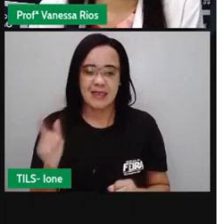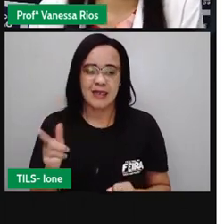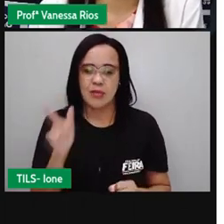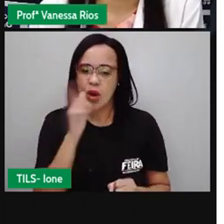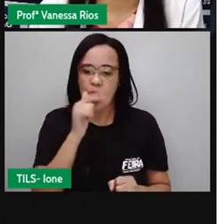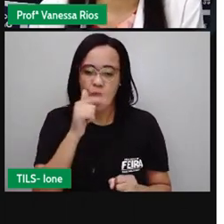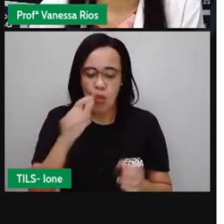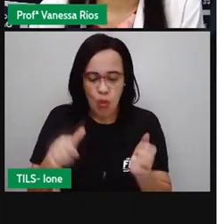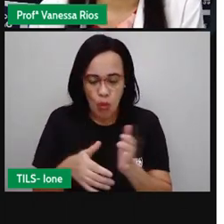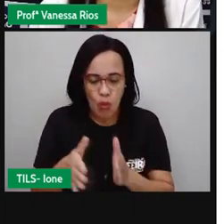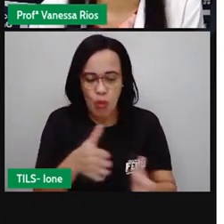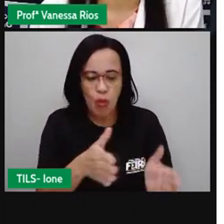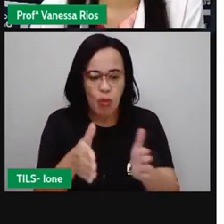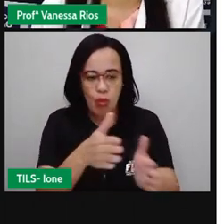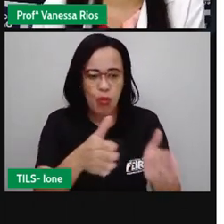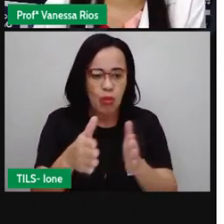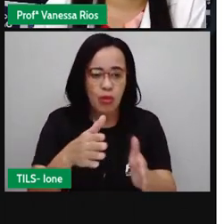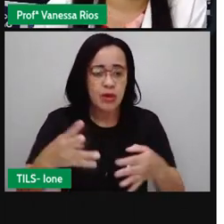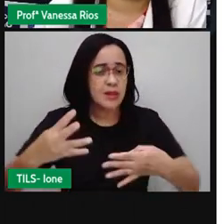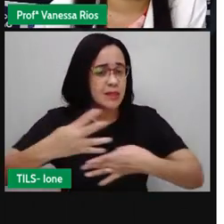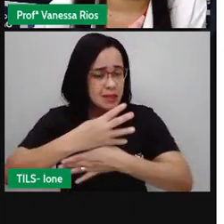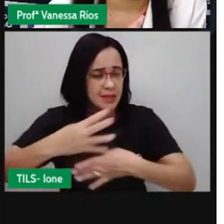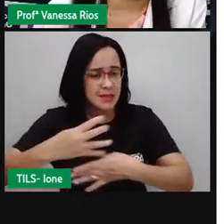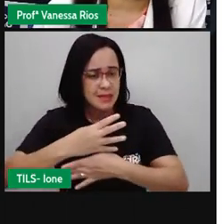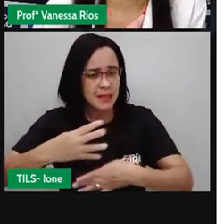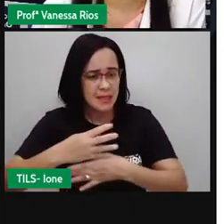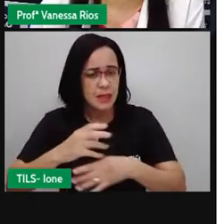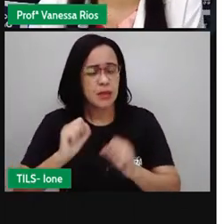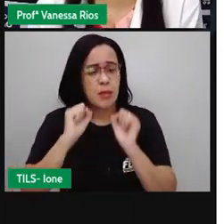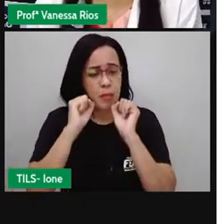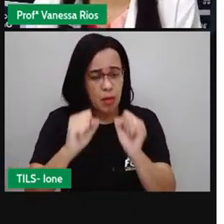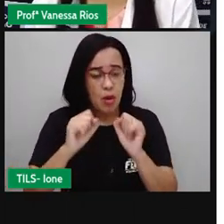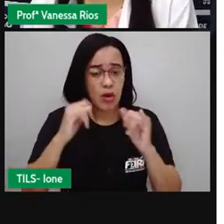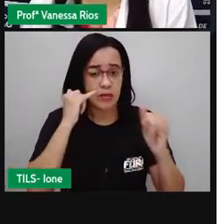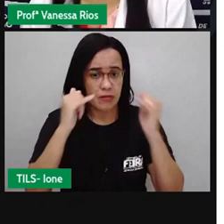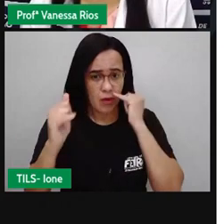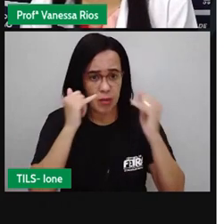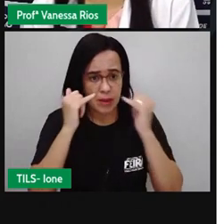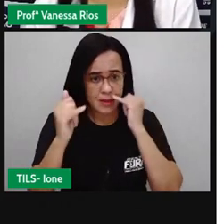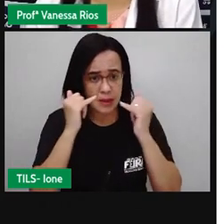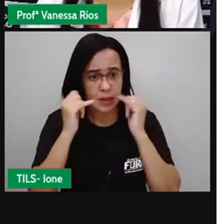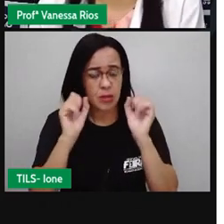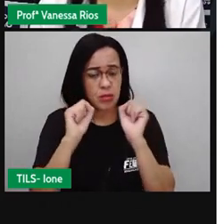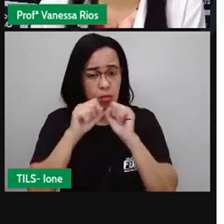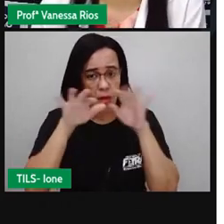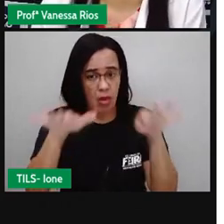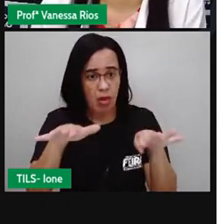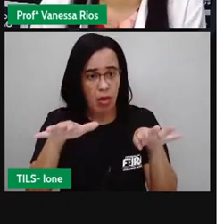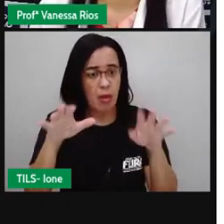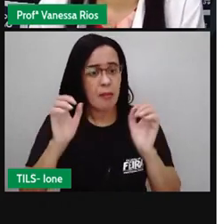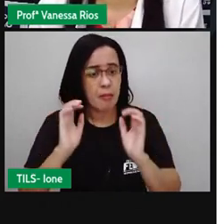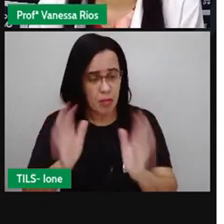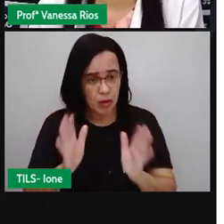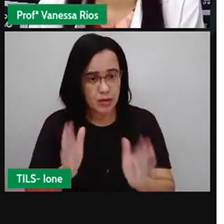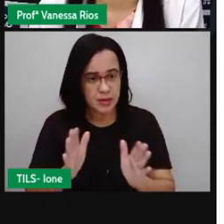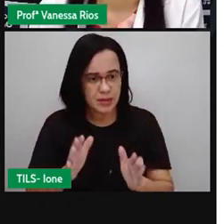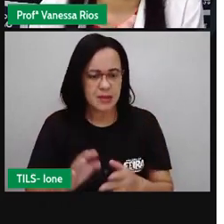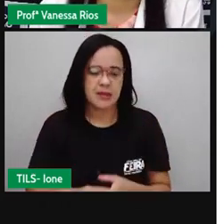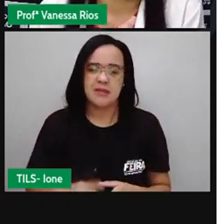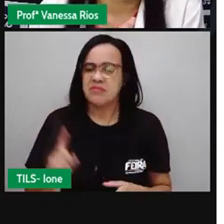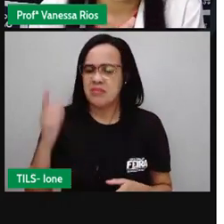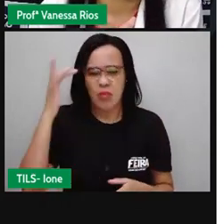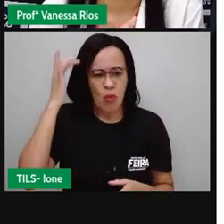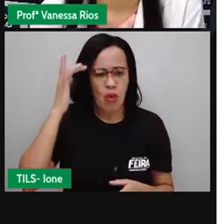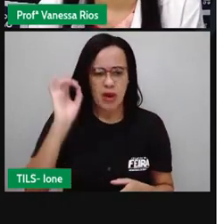notícia? Eu acho que não, não é? A não ser que fosse para falar aí de algum acontecimento, algum fato, né?